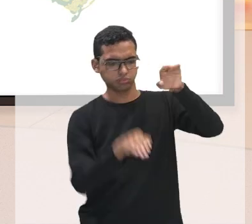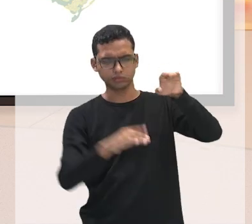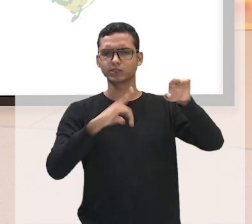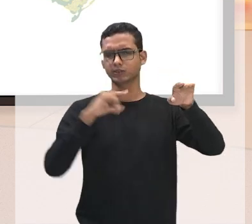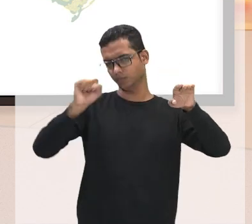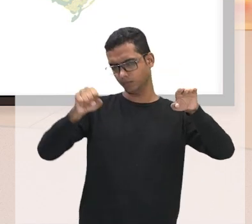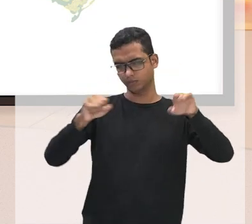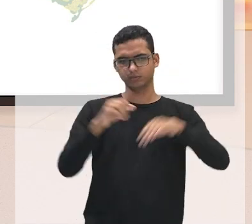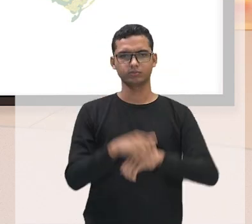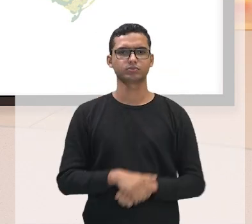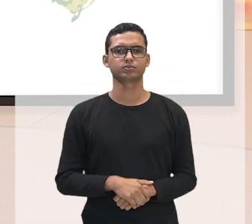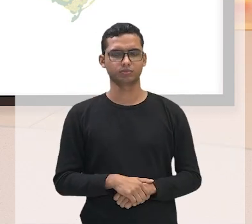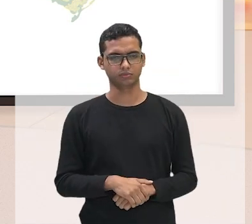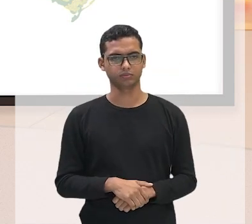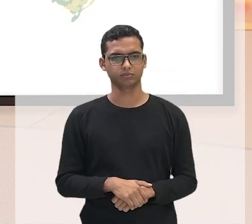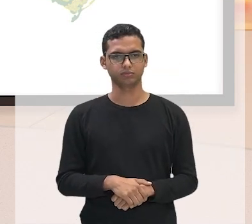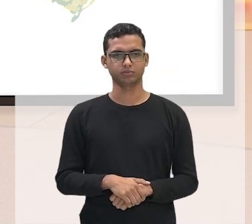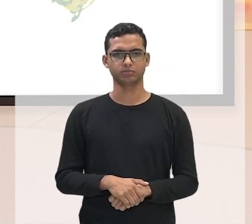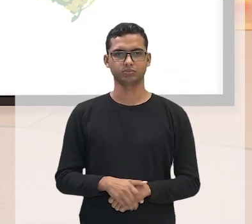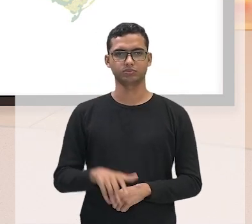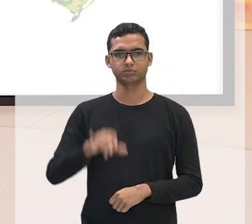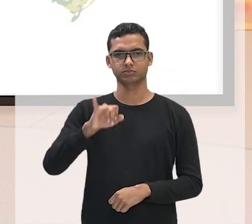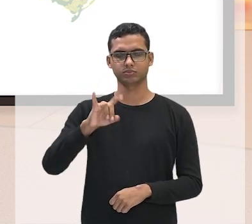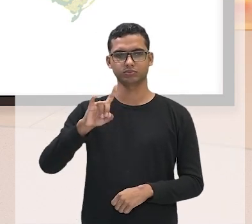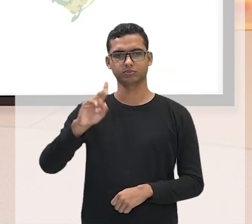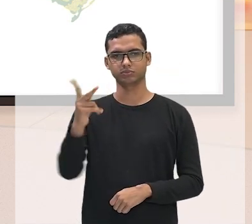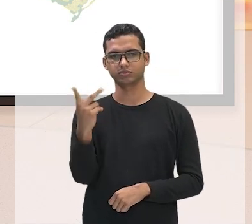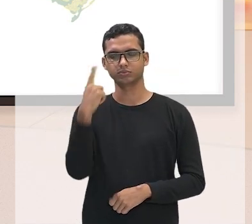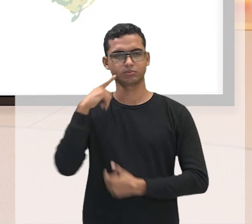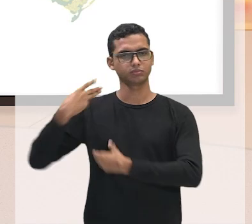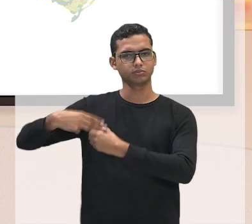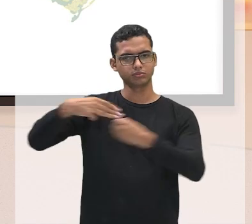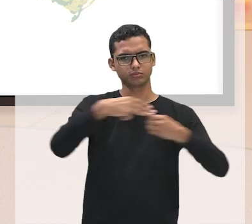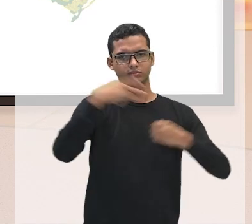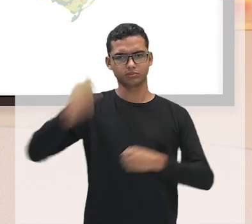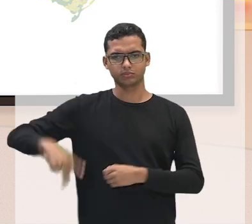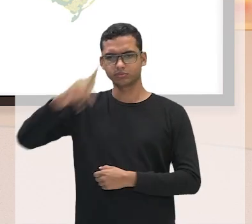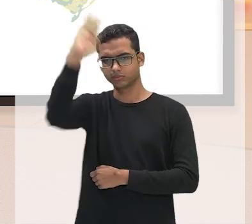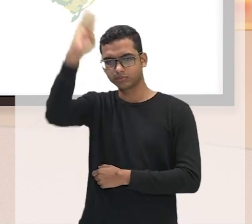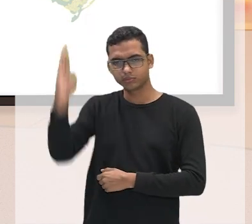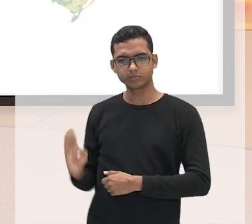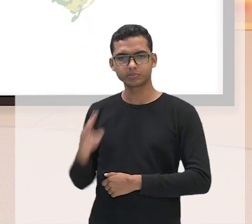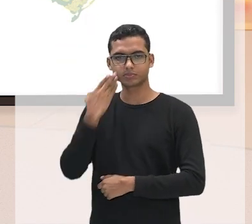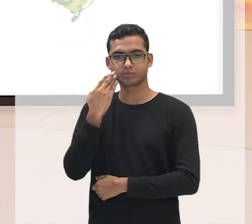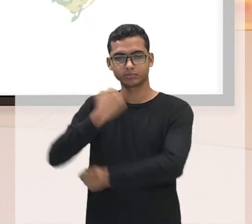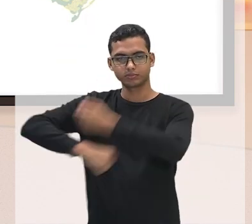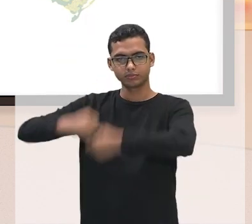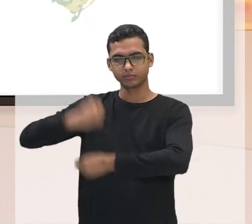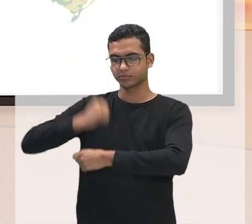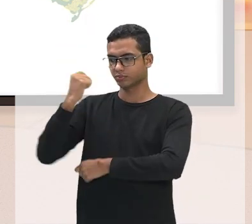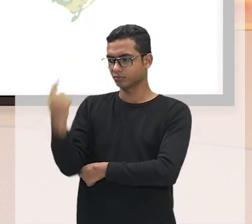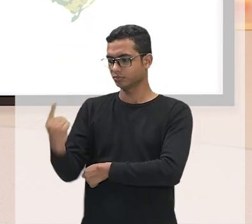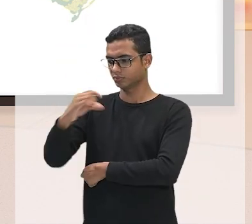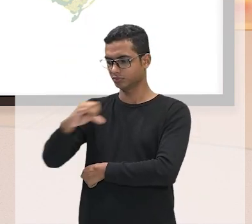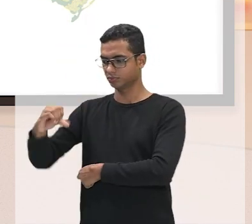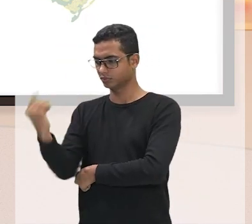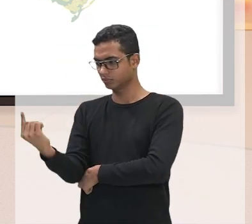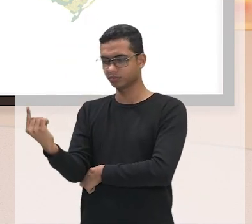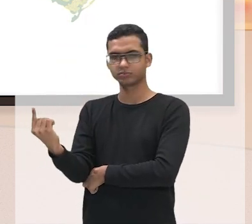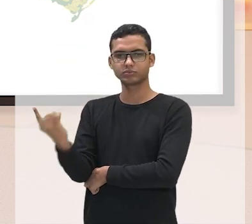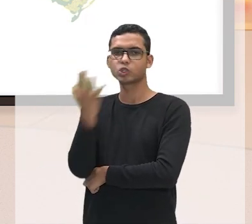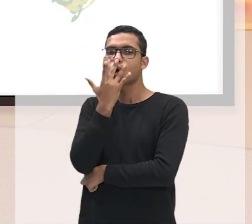IDH dos municípios do Brasil. Em 1991, a gente vê aí essa cor avermelhada que representa